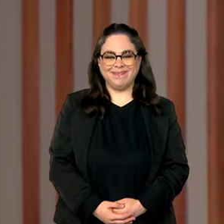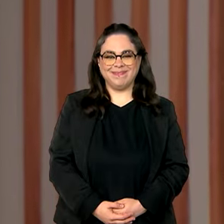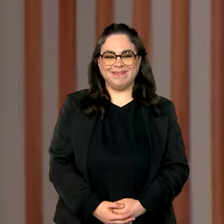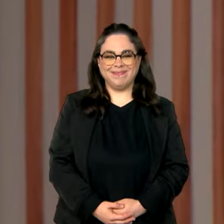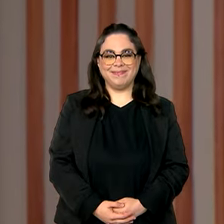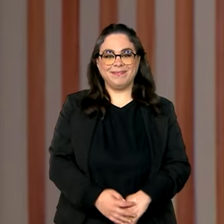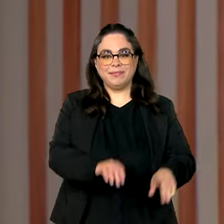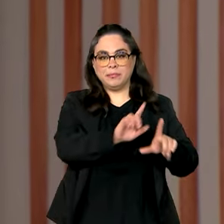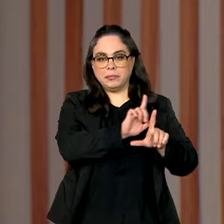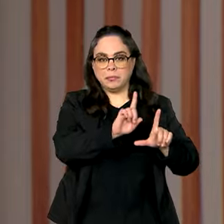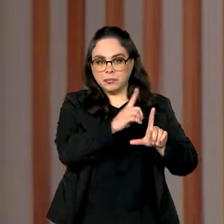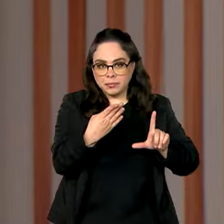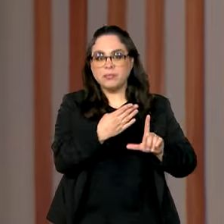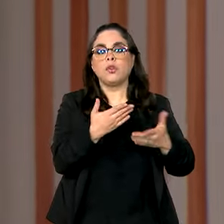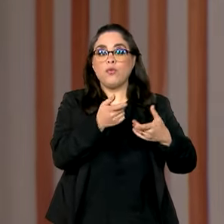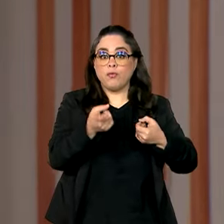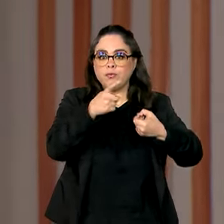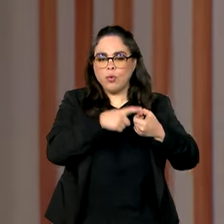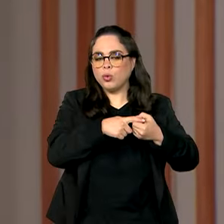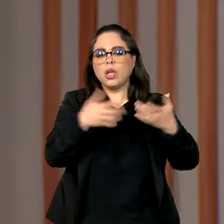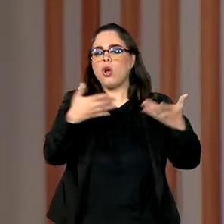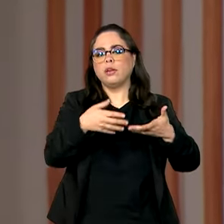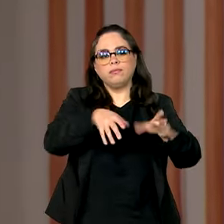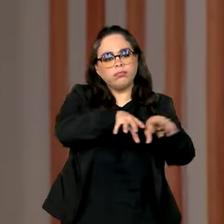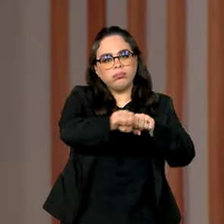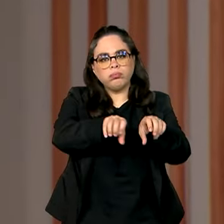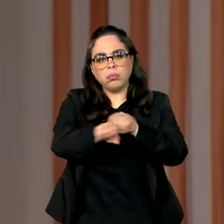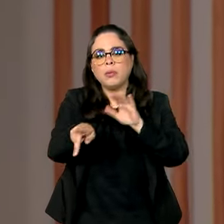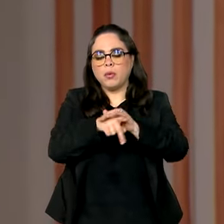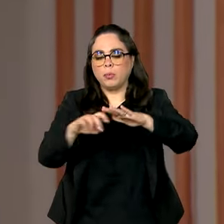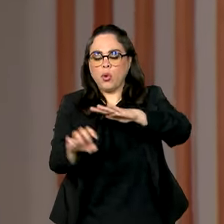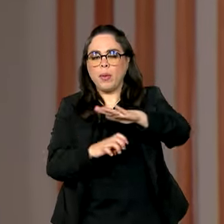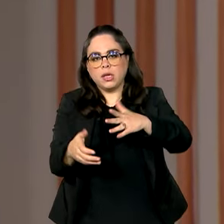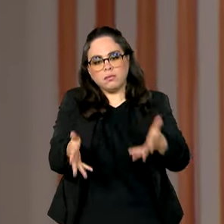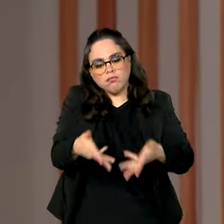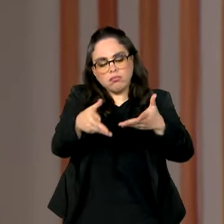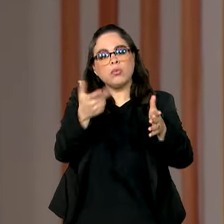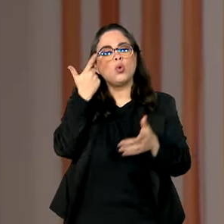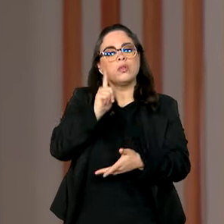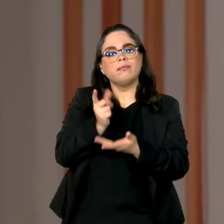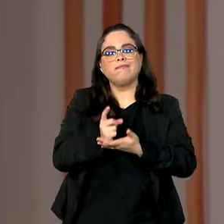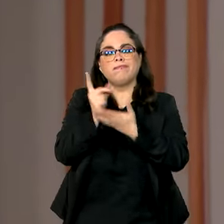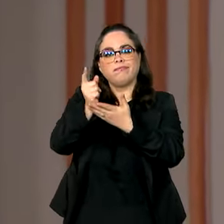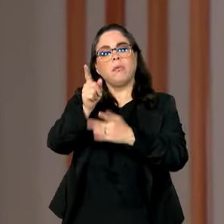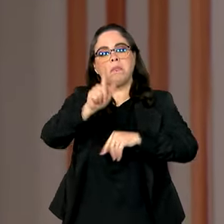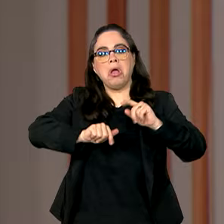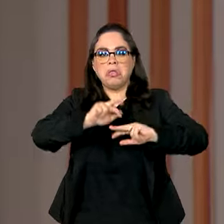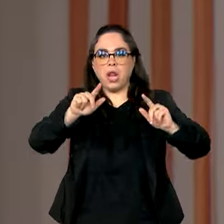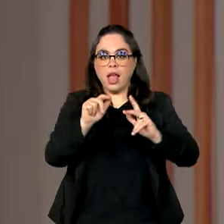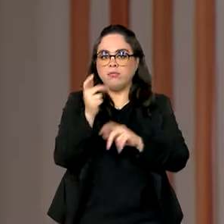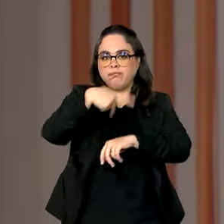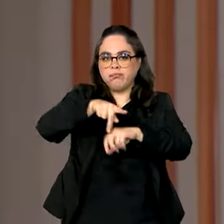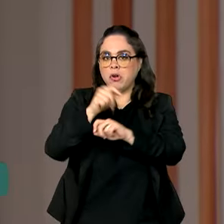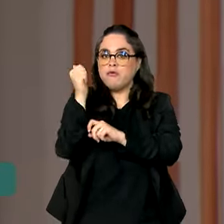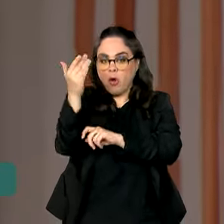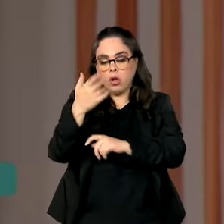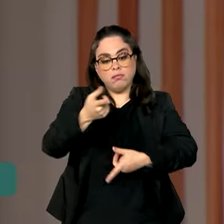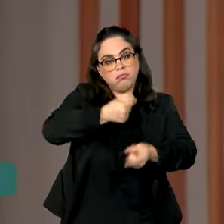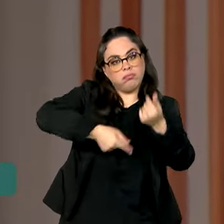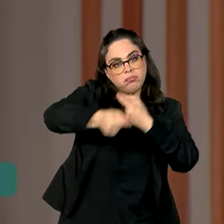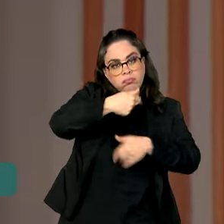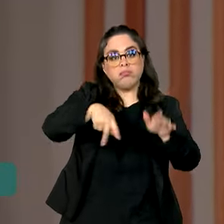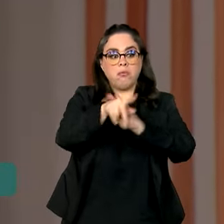O Brasil em dia está de volta a capacitar empresas brasileiras a vender produtos no exterior, aquecendo a economia e gerando